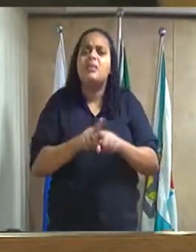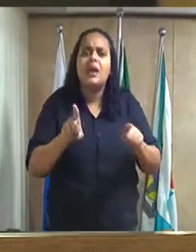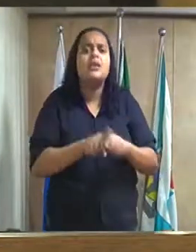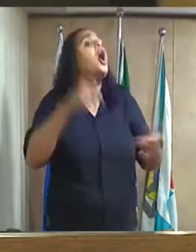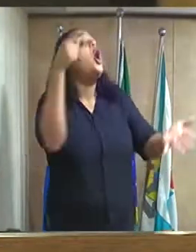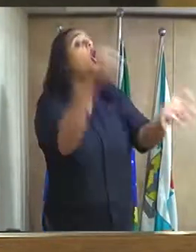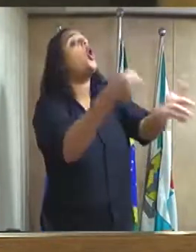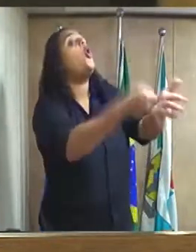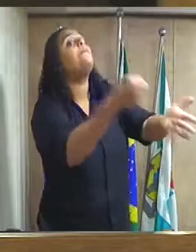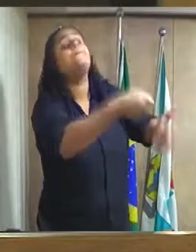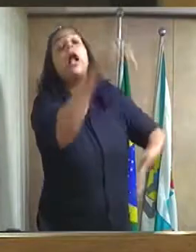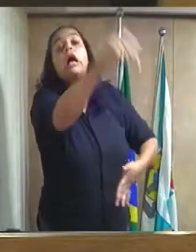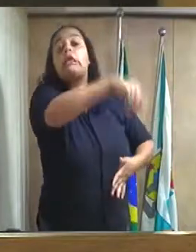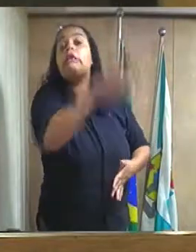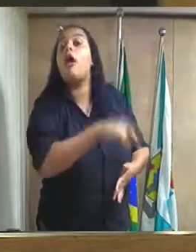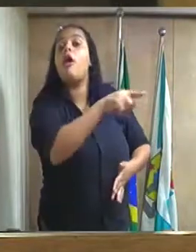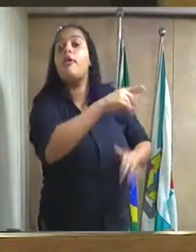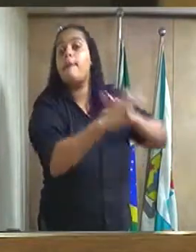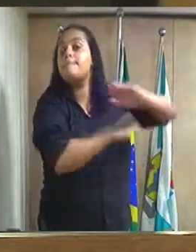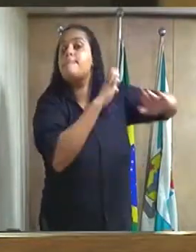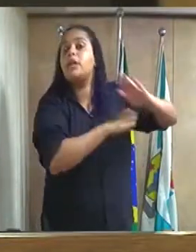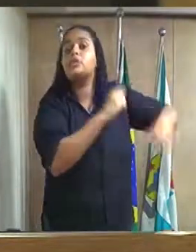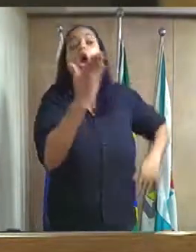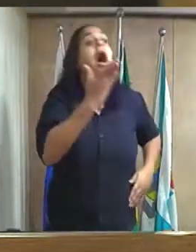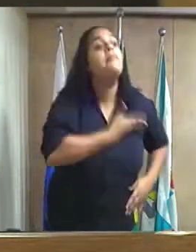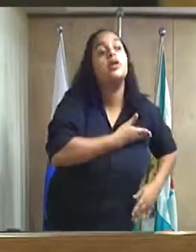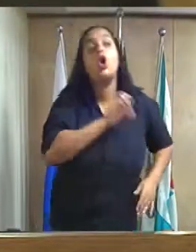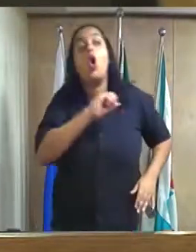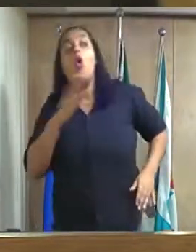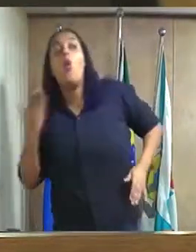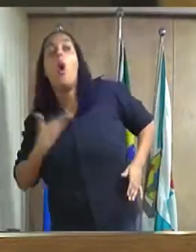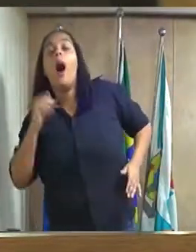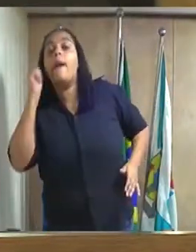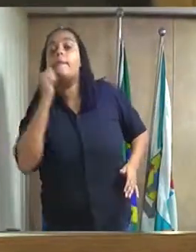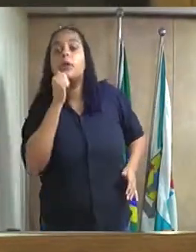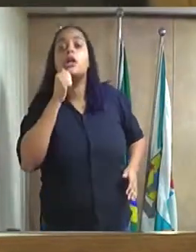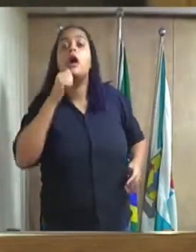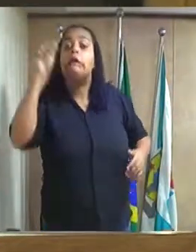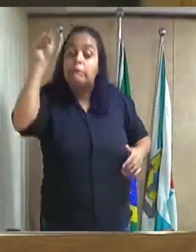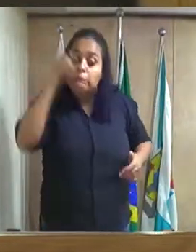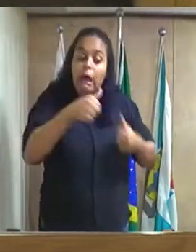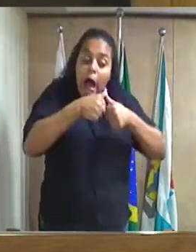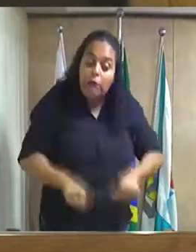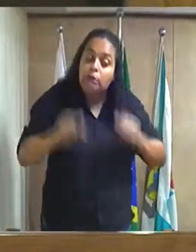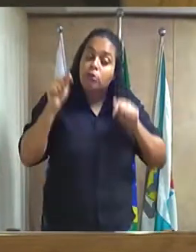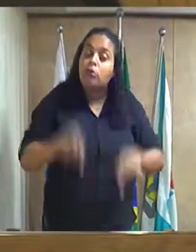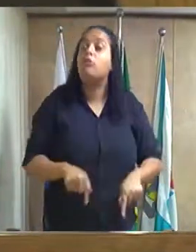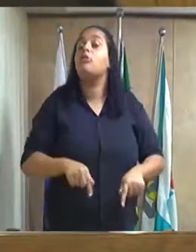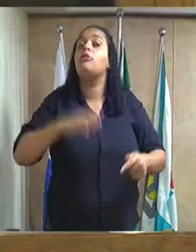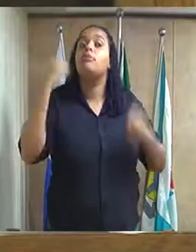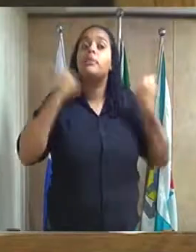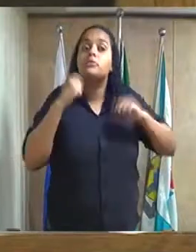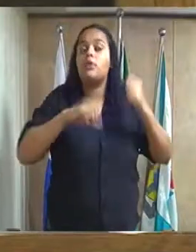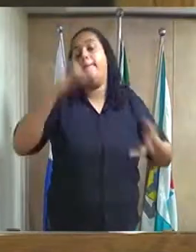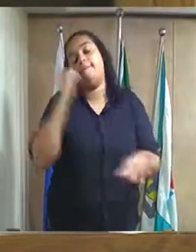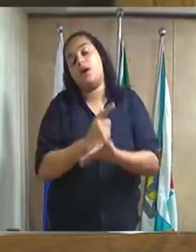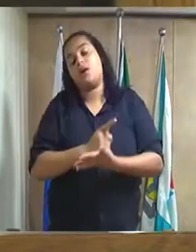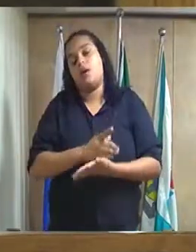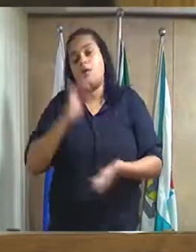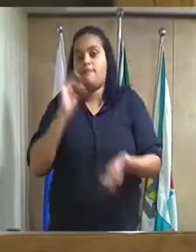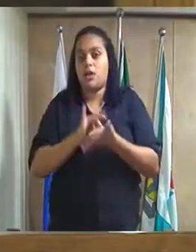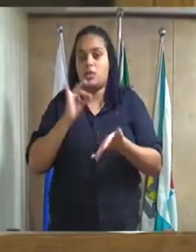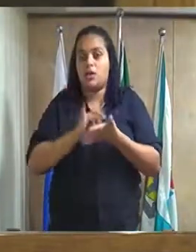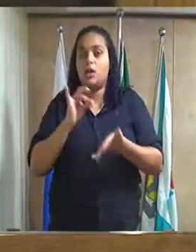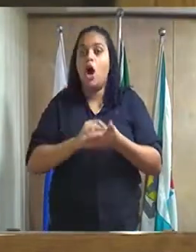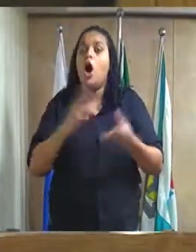que estão aqui não importa que seja amigo do amigo está aqui tem que pagar o que está acontecendo é que